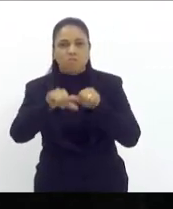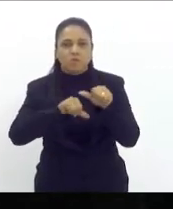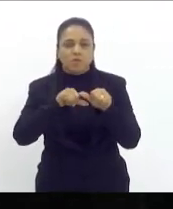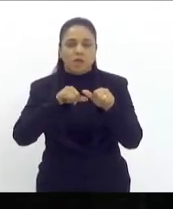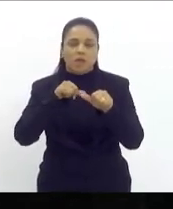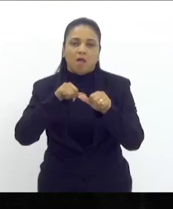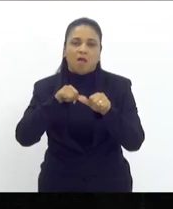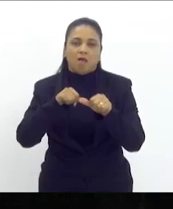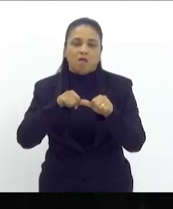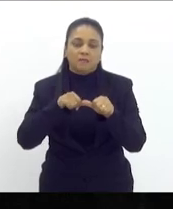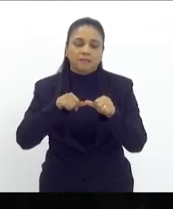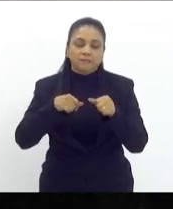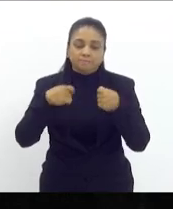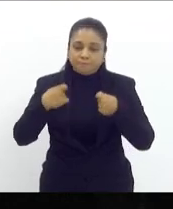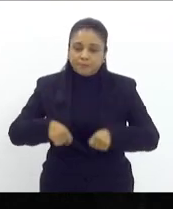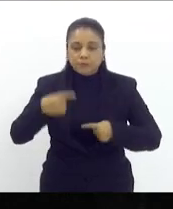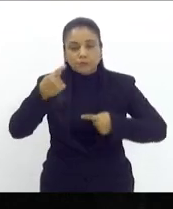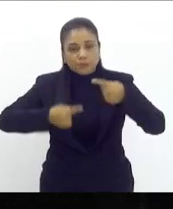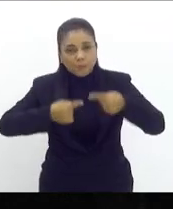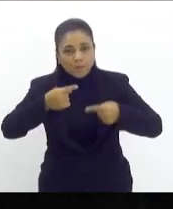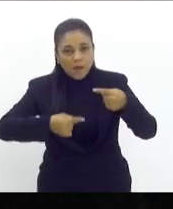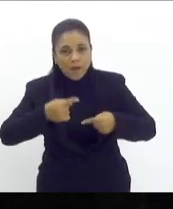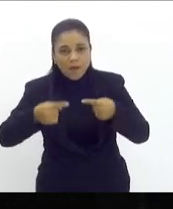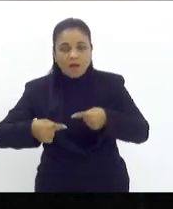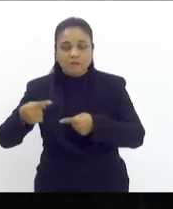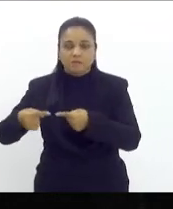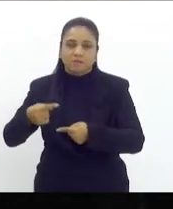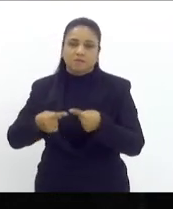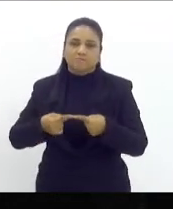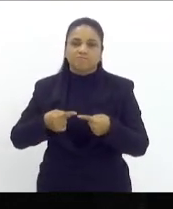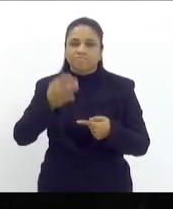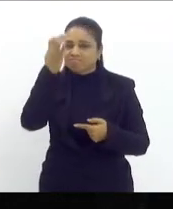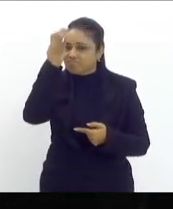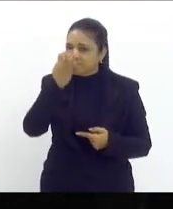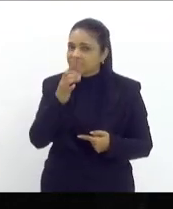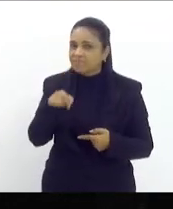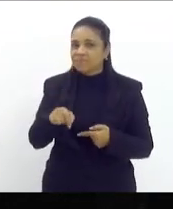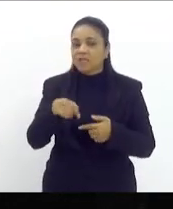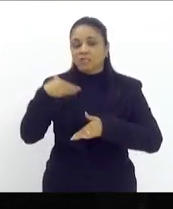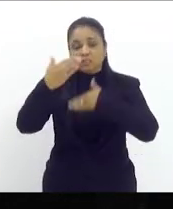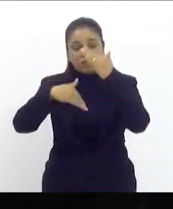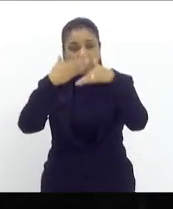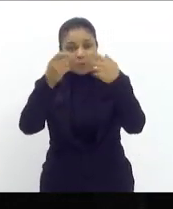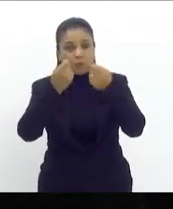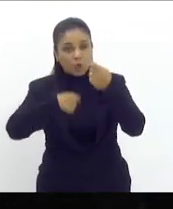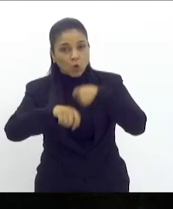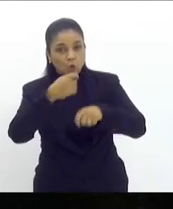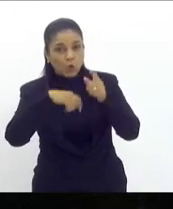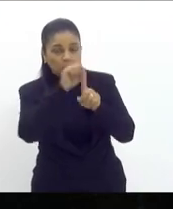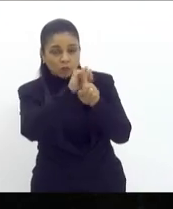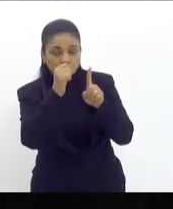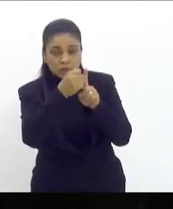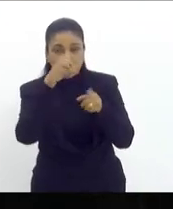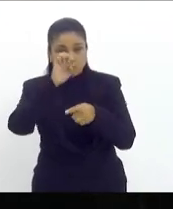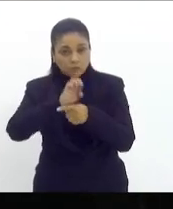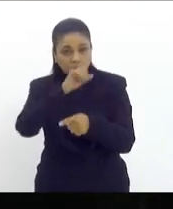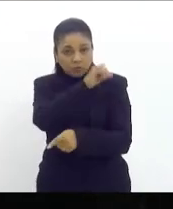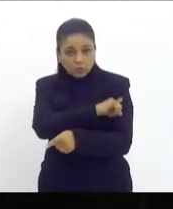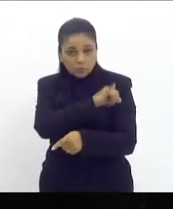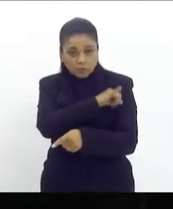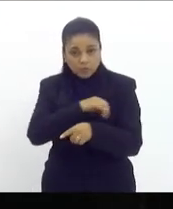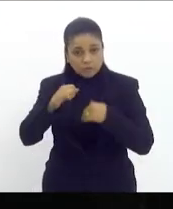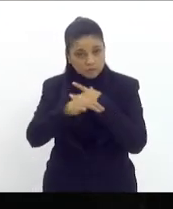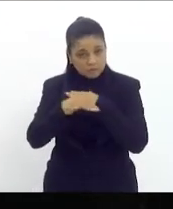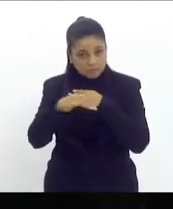debate sério de acesso a serviço público de desenvolvimento econômico social no estado do Rio de Janeiro nas nossas cidades